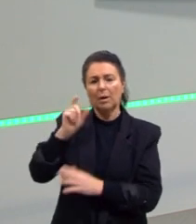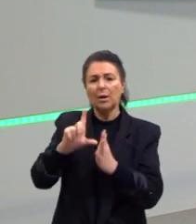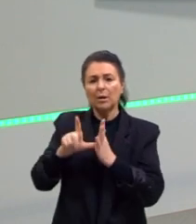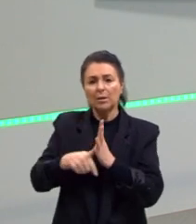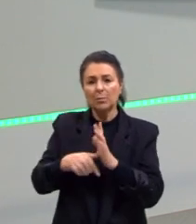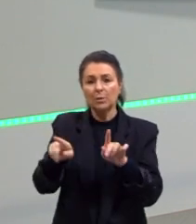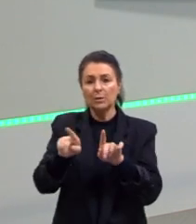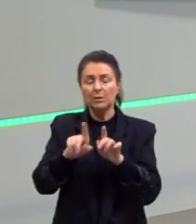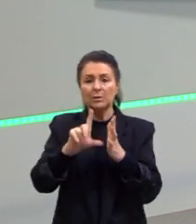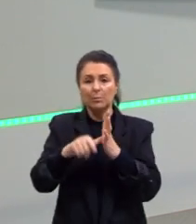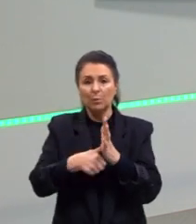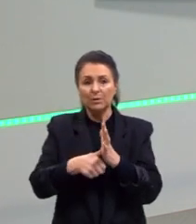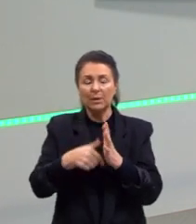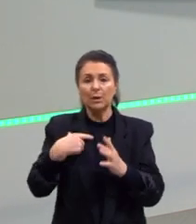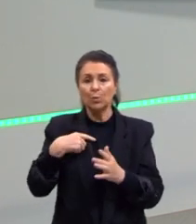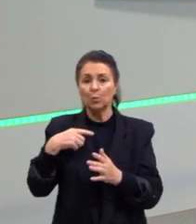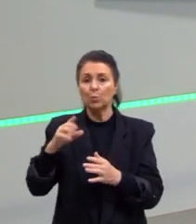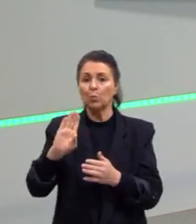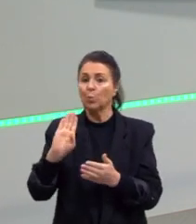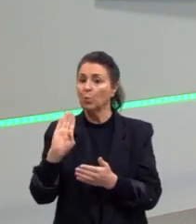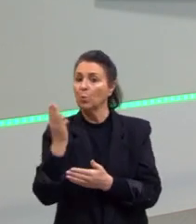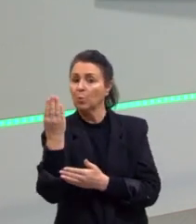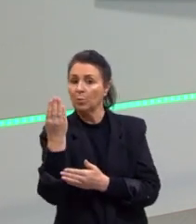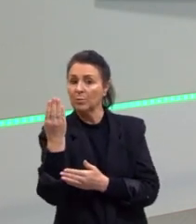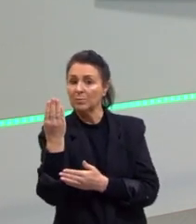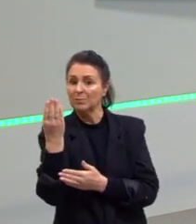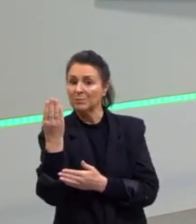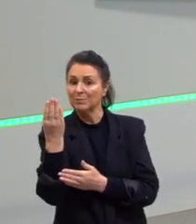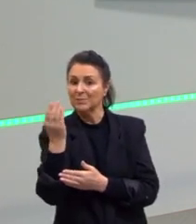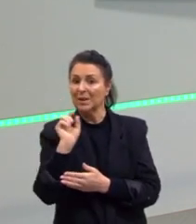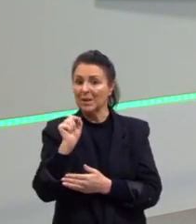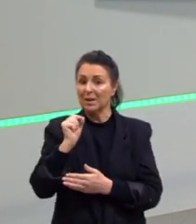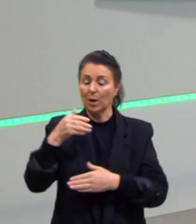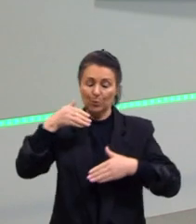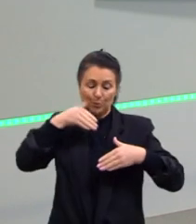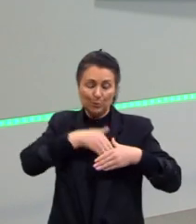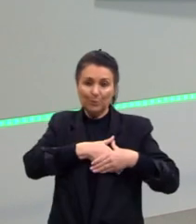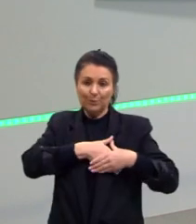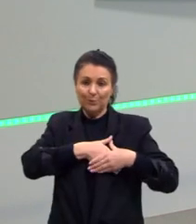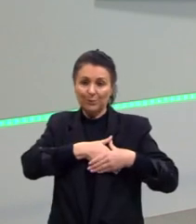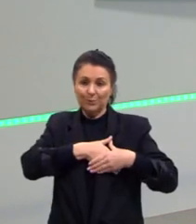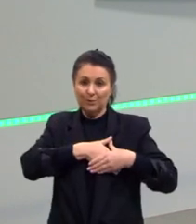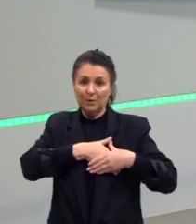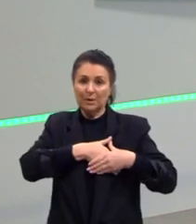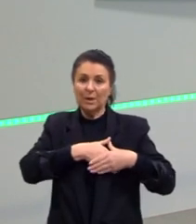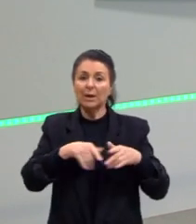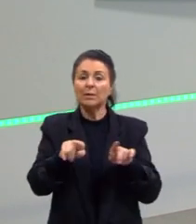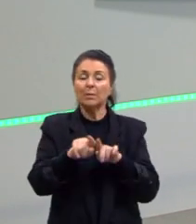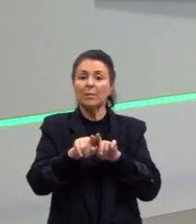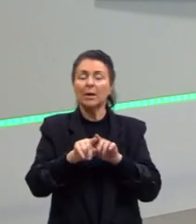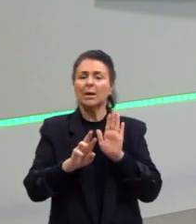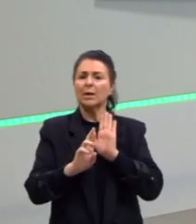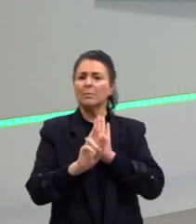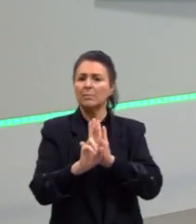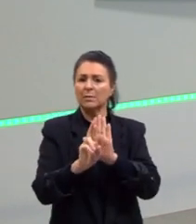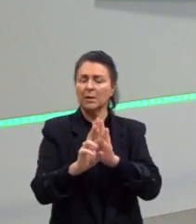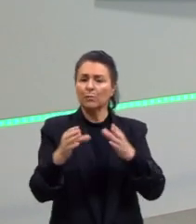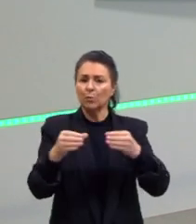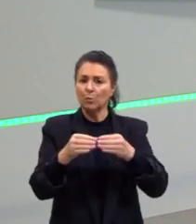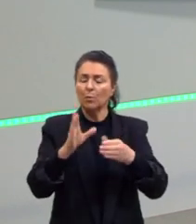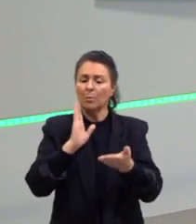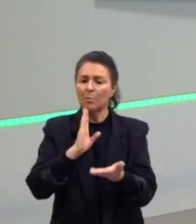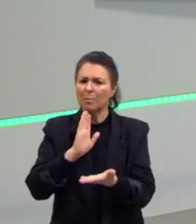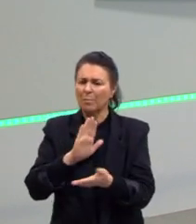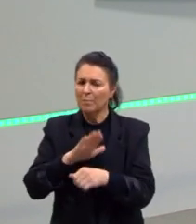diretório, tem um golpe, que é dado exatamente por Napoleão. E Napoleão também vai representar um lado um pouco mais conservador da